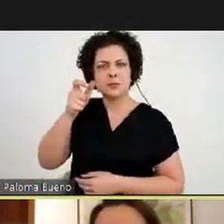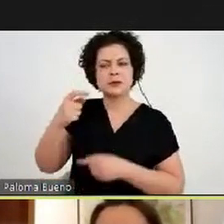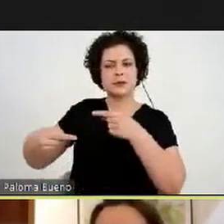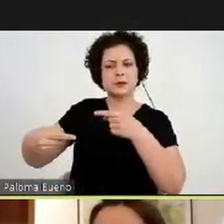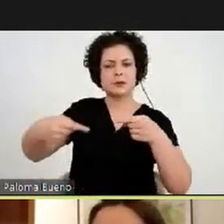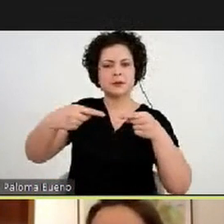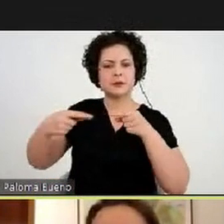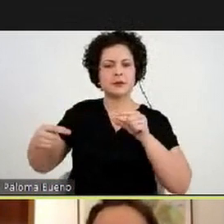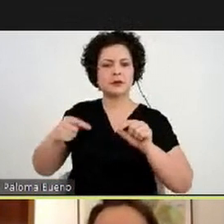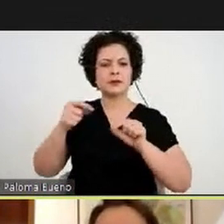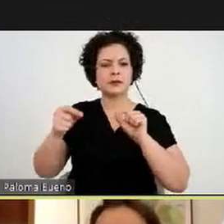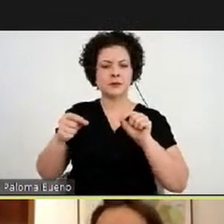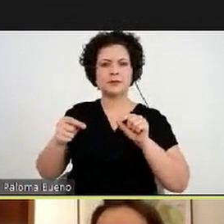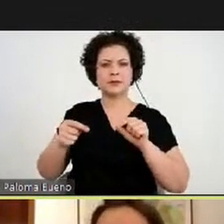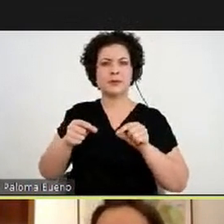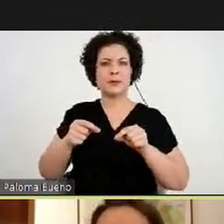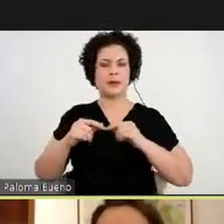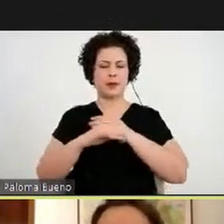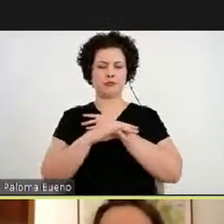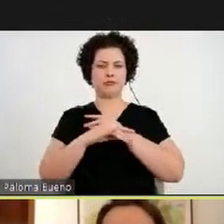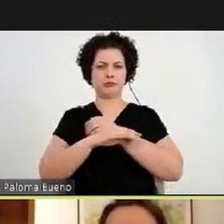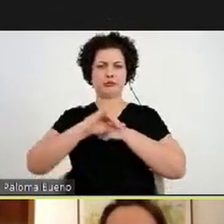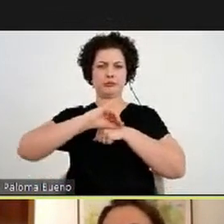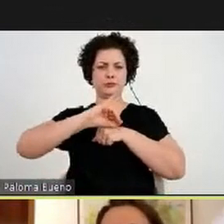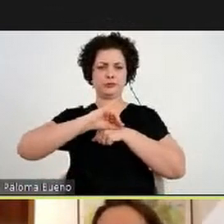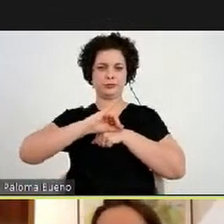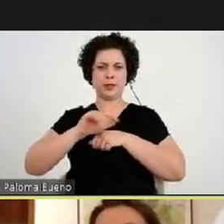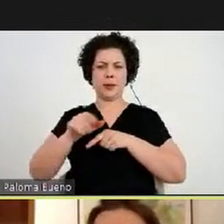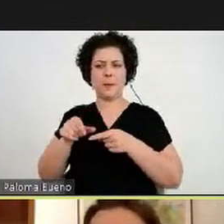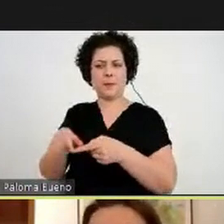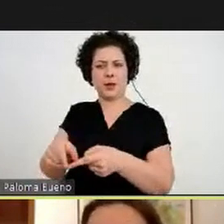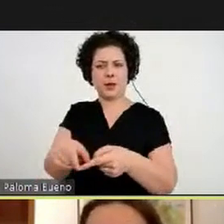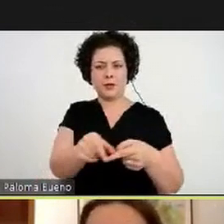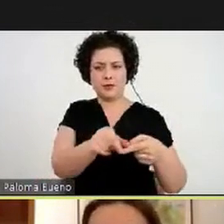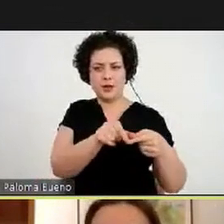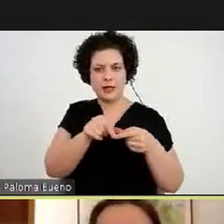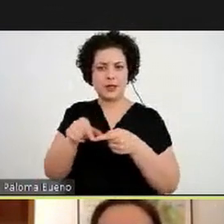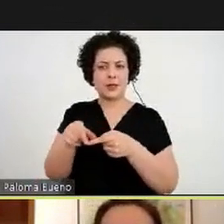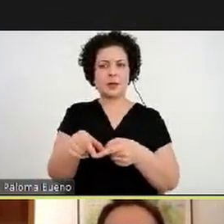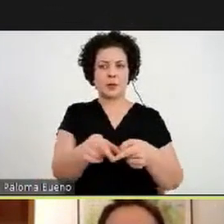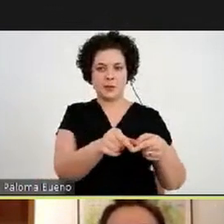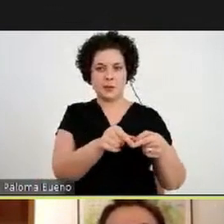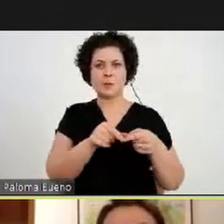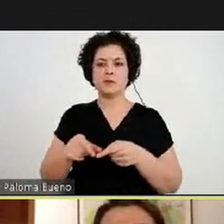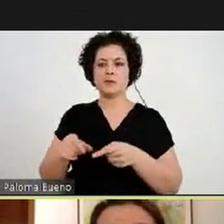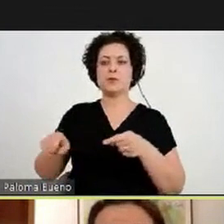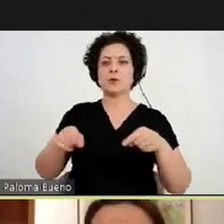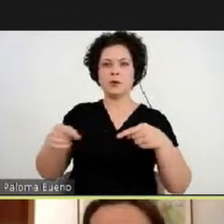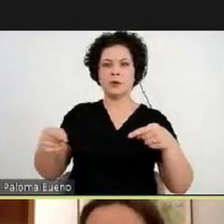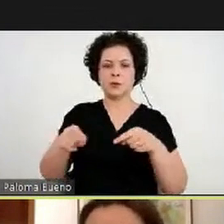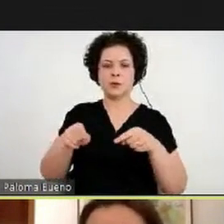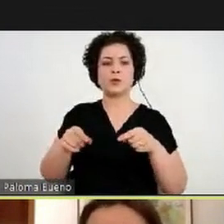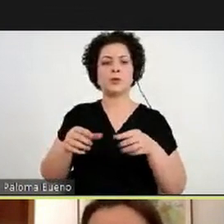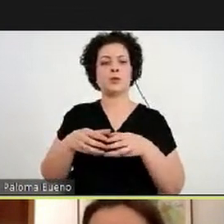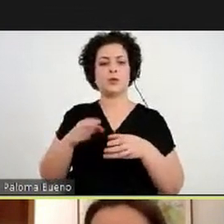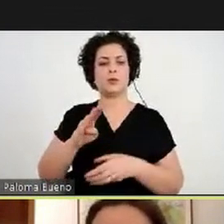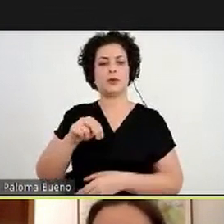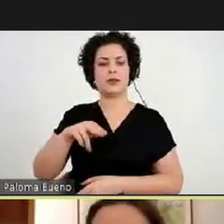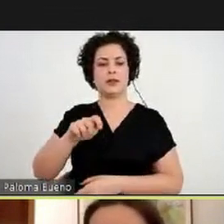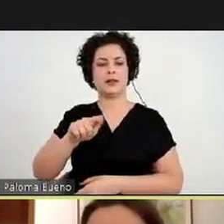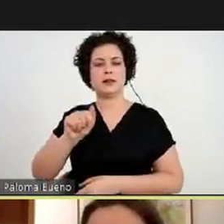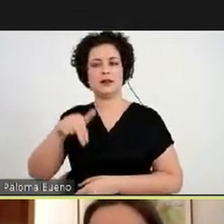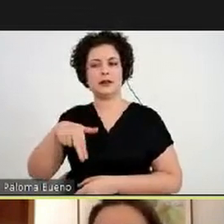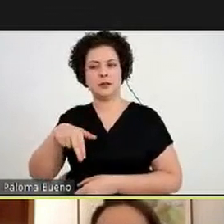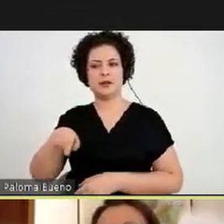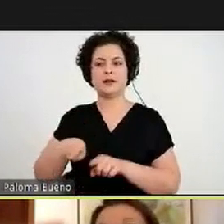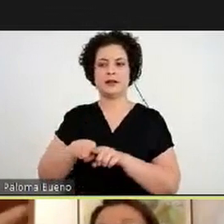centro e periferia e também ela usa a música do grupo Benegão e Seletores de Frequência,